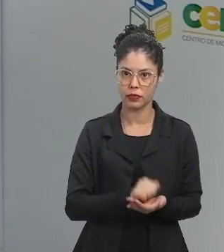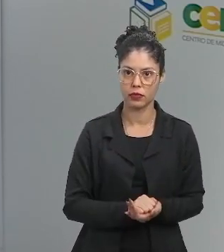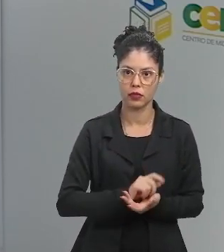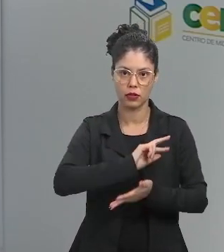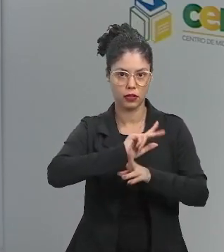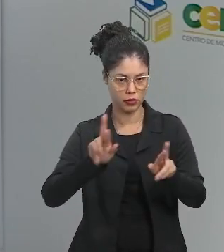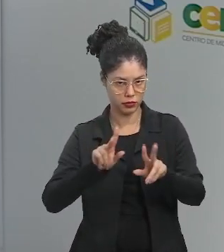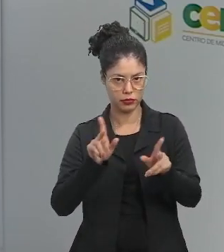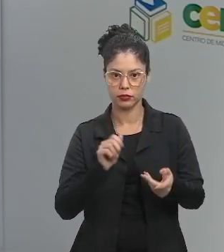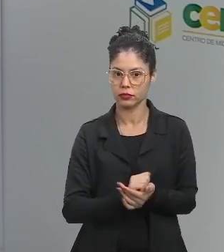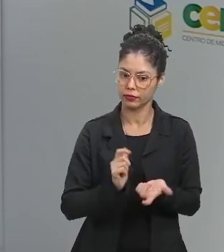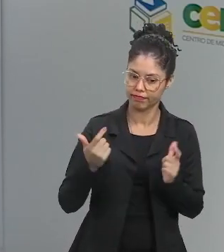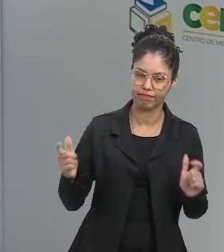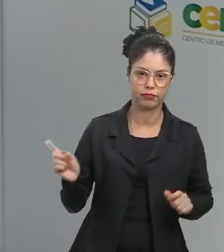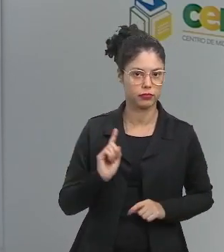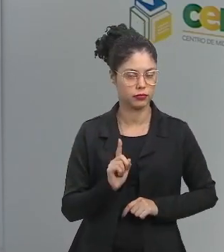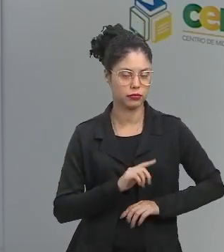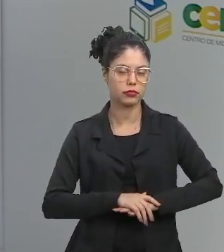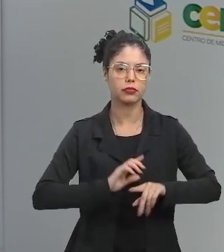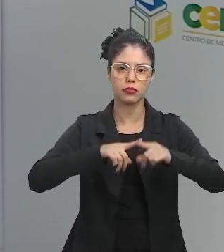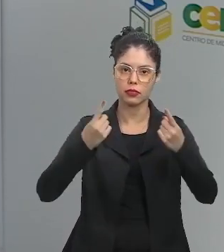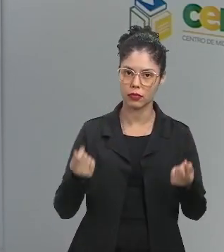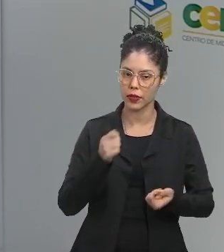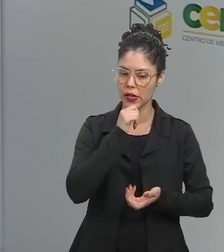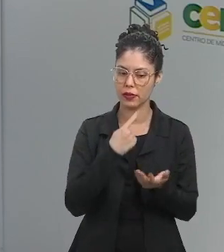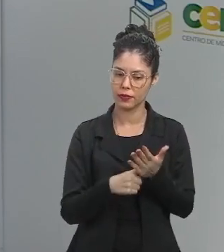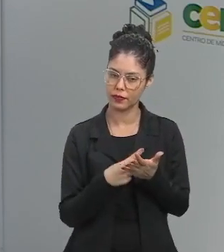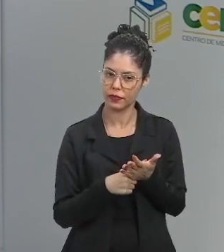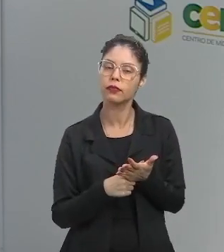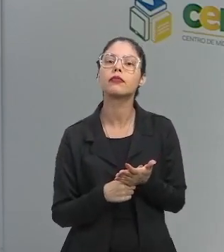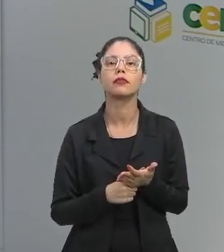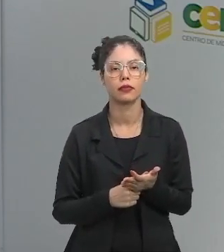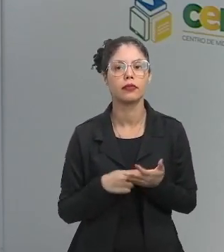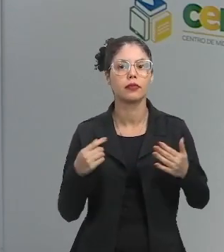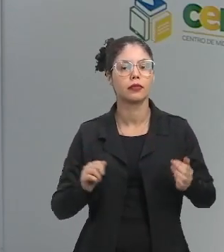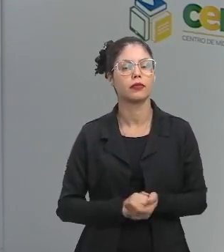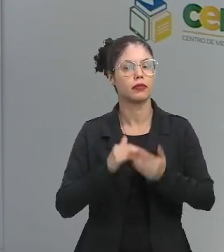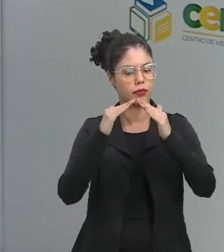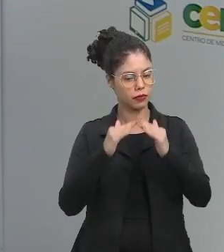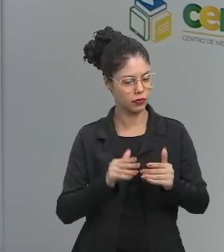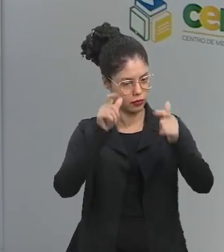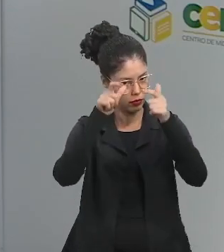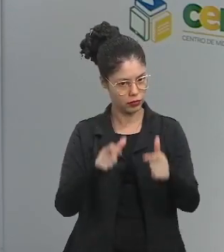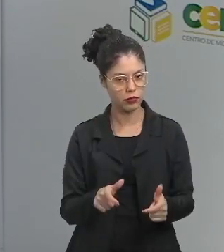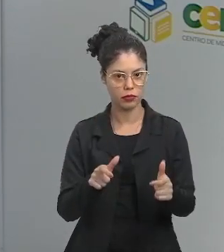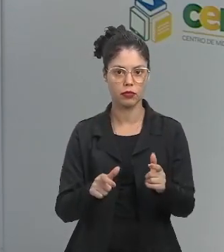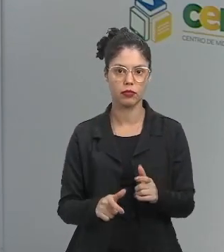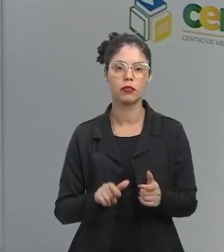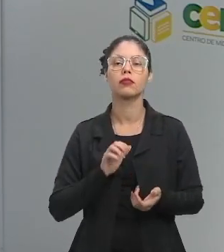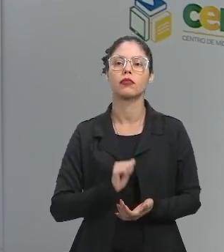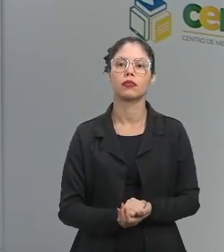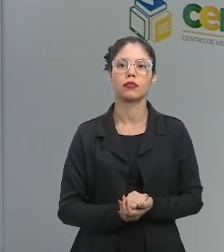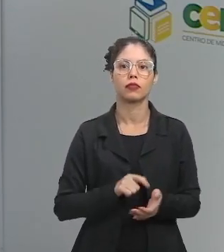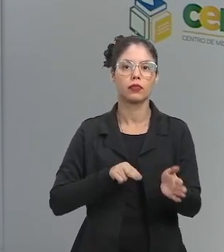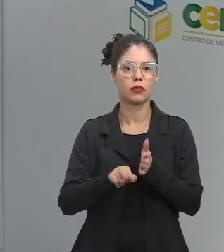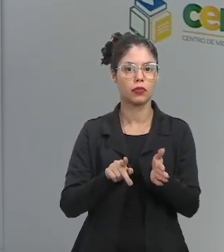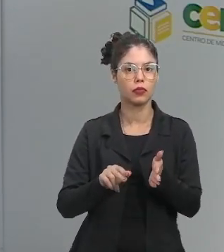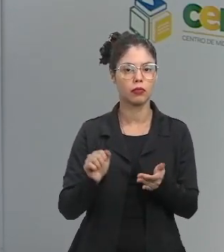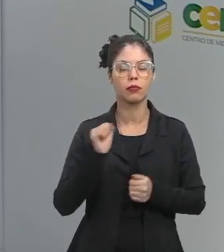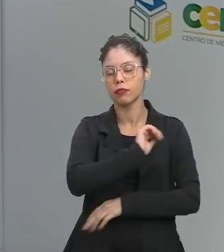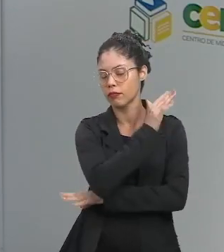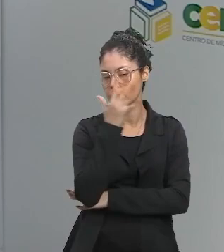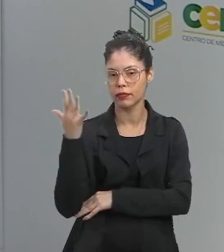a diversidade de vida não é grande. Mas aí, consideremos um habitat, um ambiente, um ecossistema, um bioma natural.